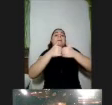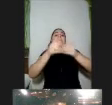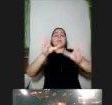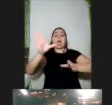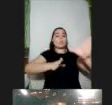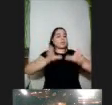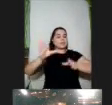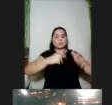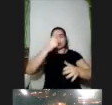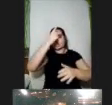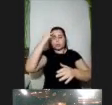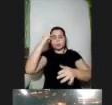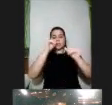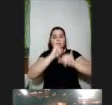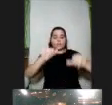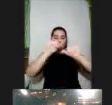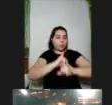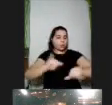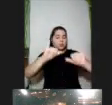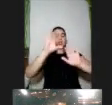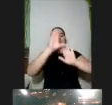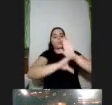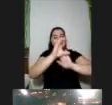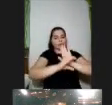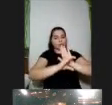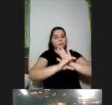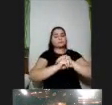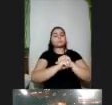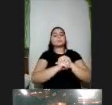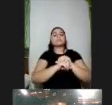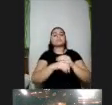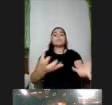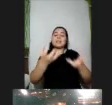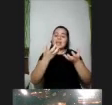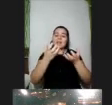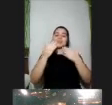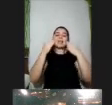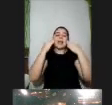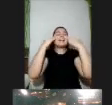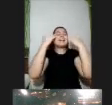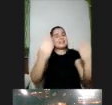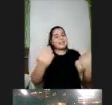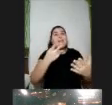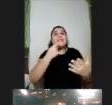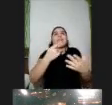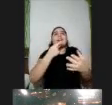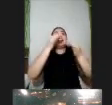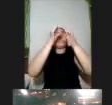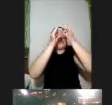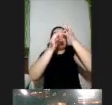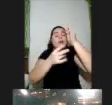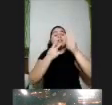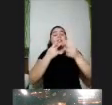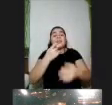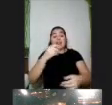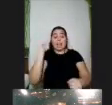deficiência a informações e conceitos aí eu queria agradecer falei a beça corri fiquei com medo